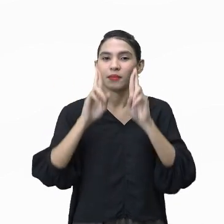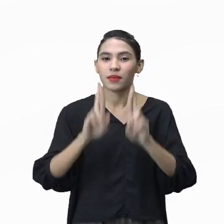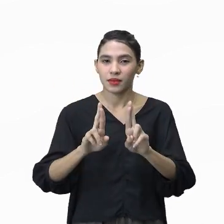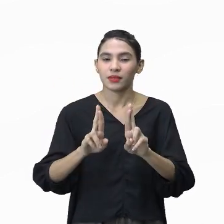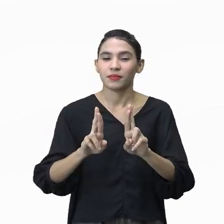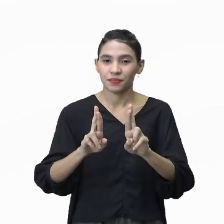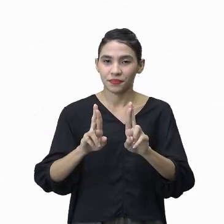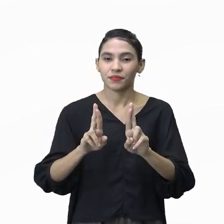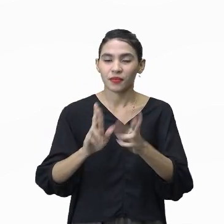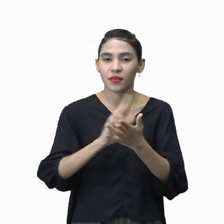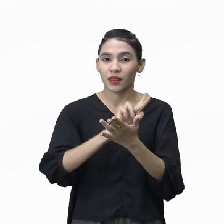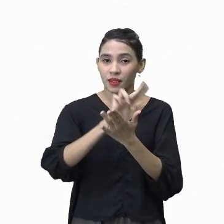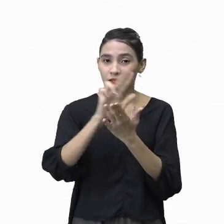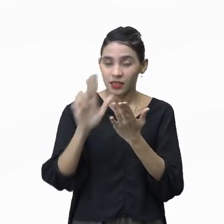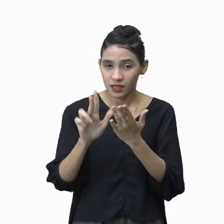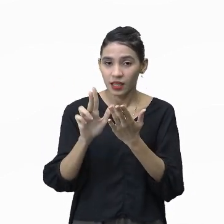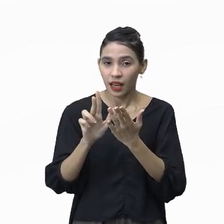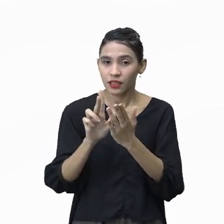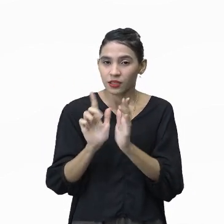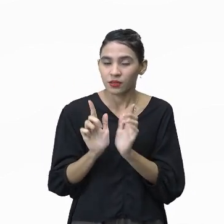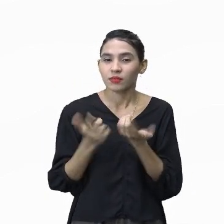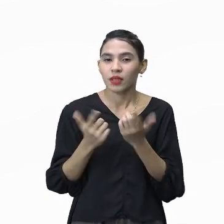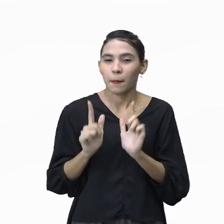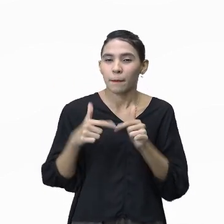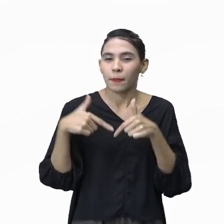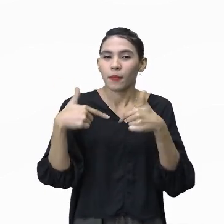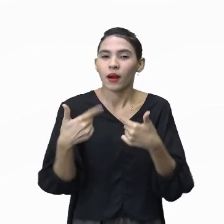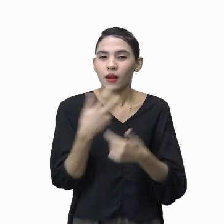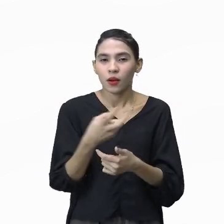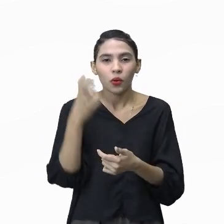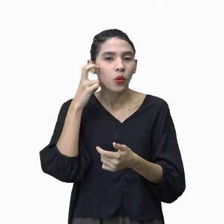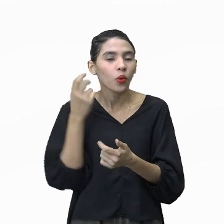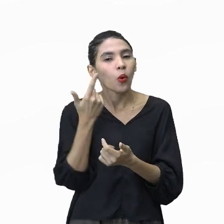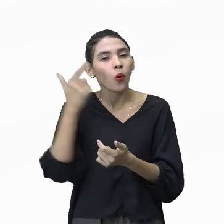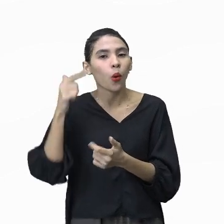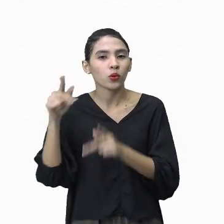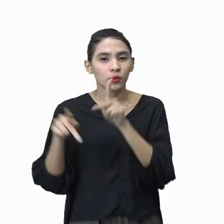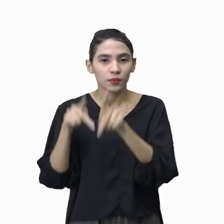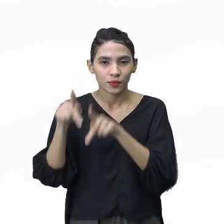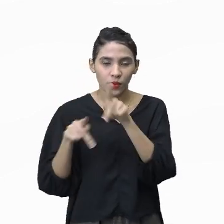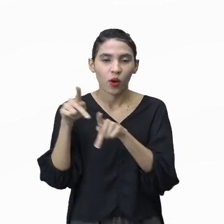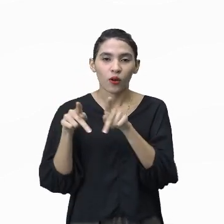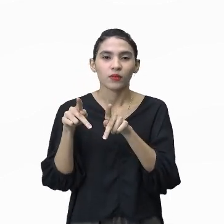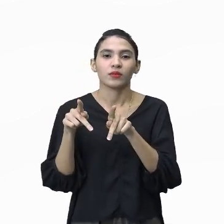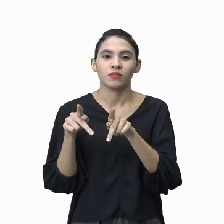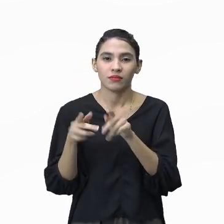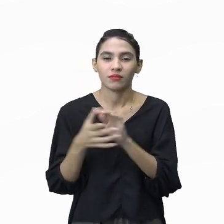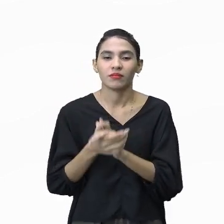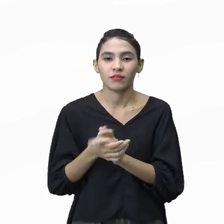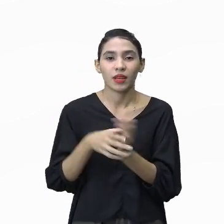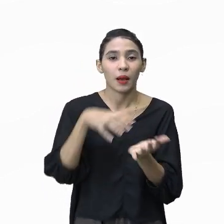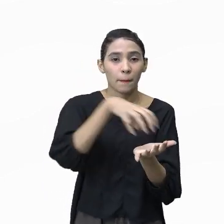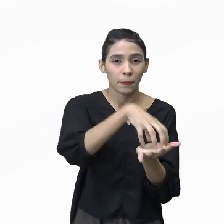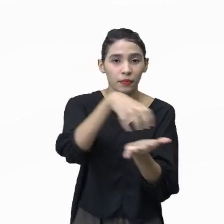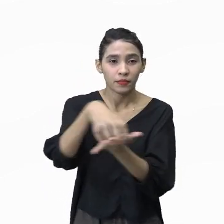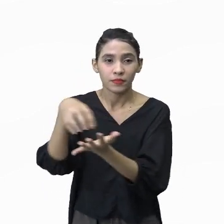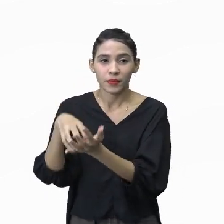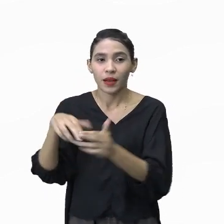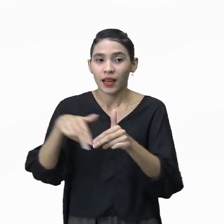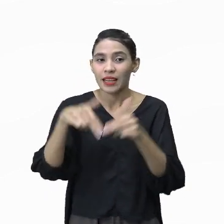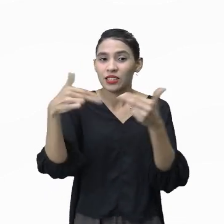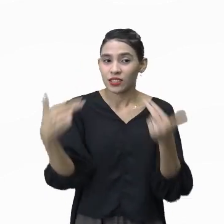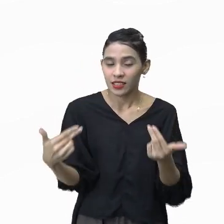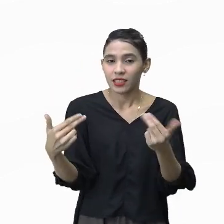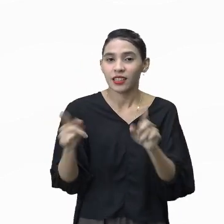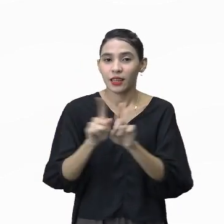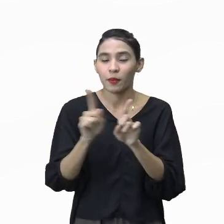diversidade, a manifestação cultural dos outros povos, das outras etnias, das outras